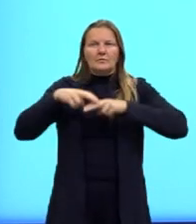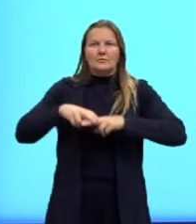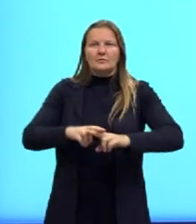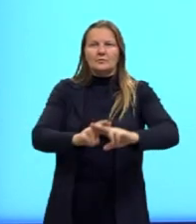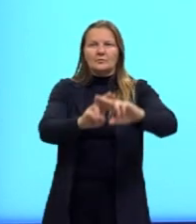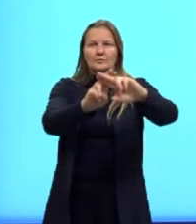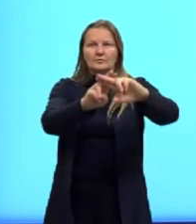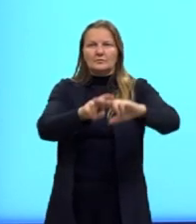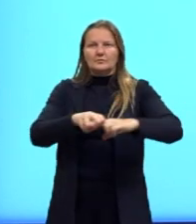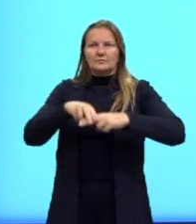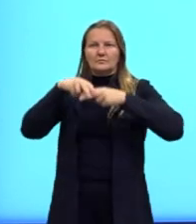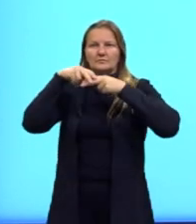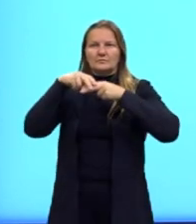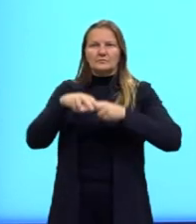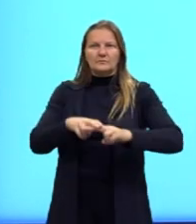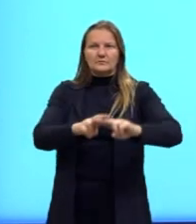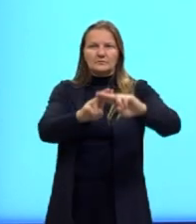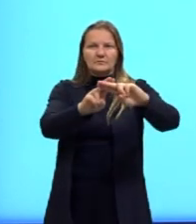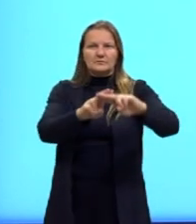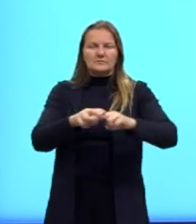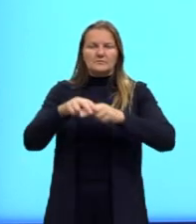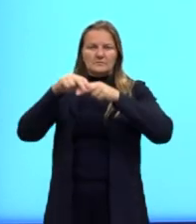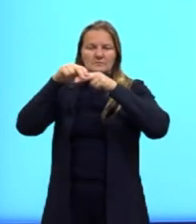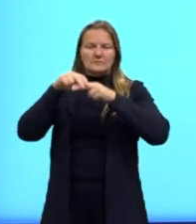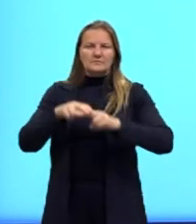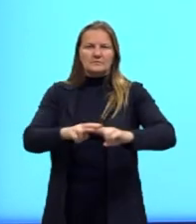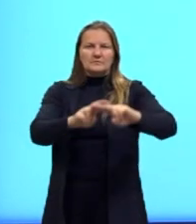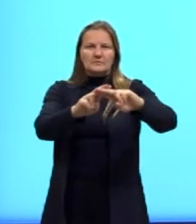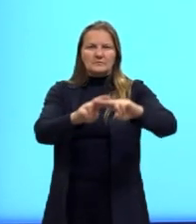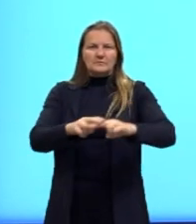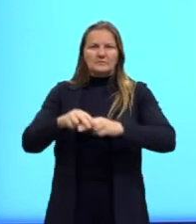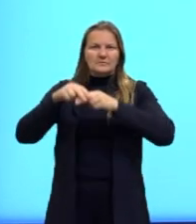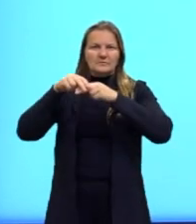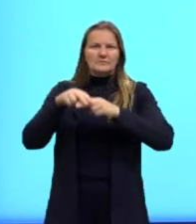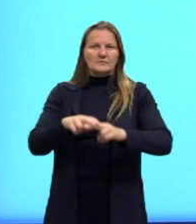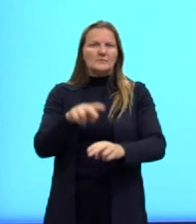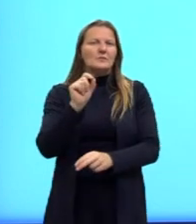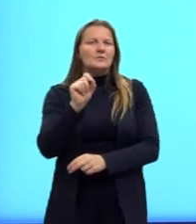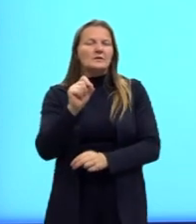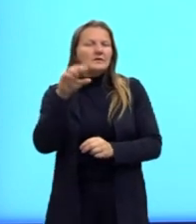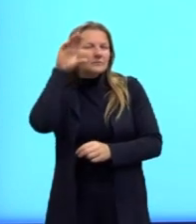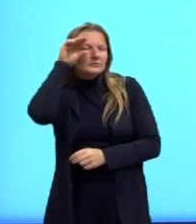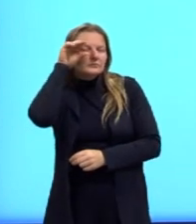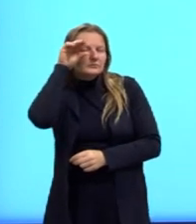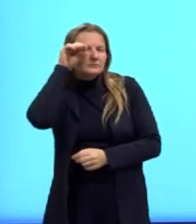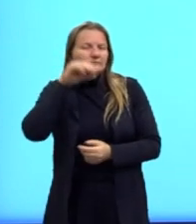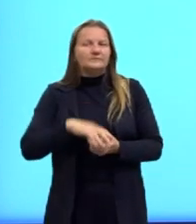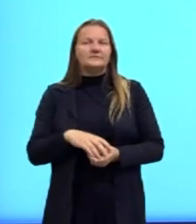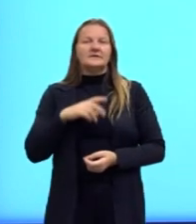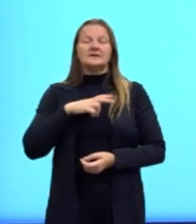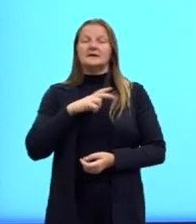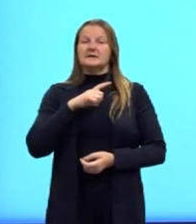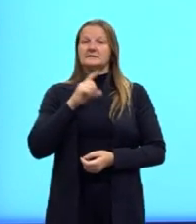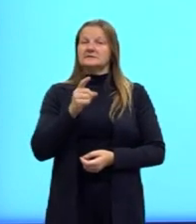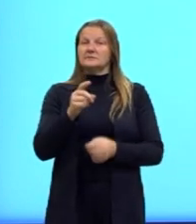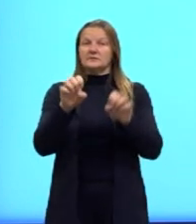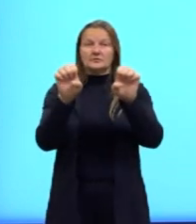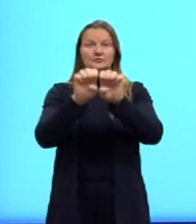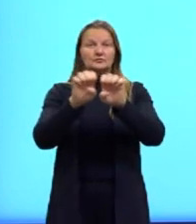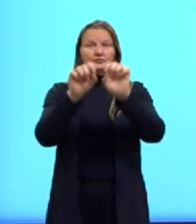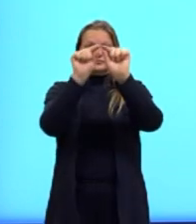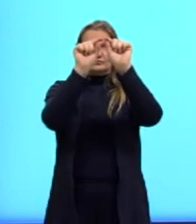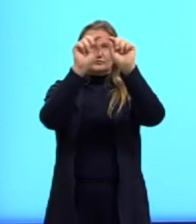remete ali ao brinquedo ali, balanço, né? O que nós observamos? Nós temos sempre a estrutura